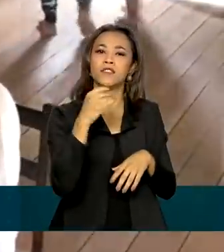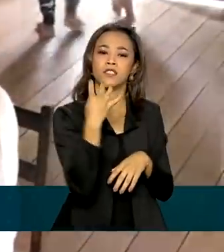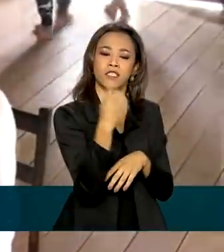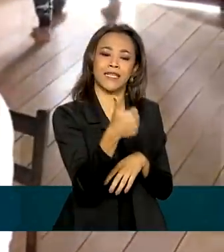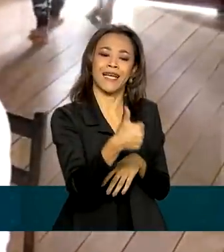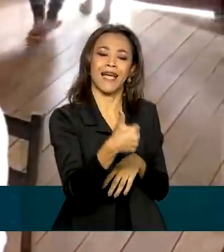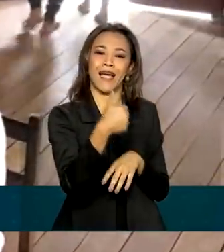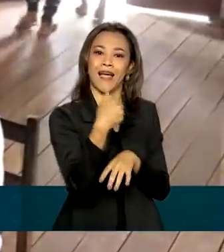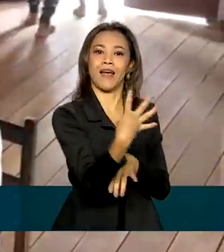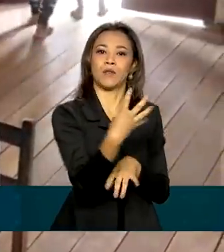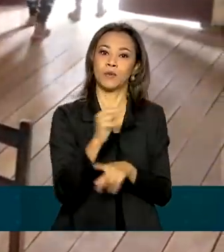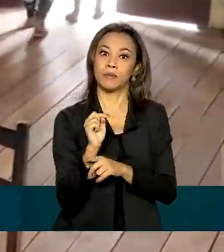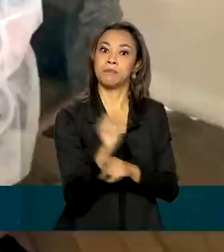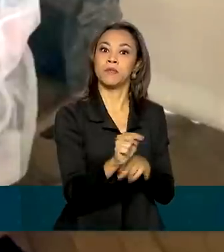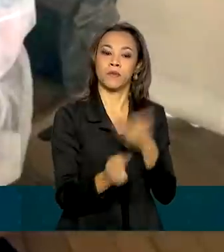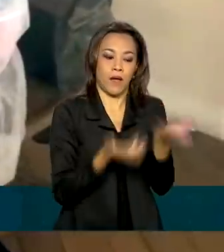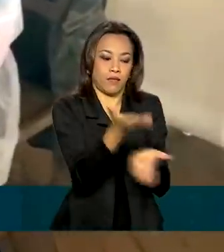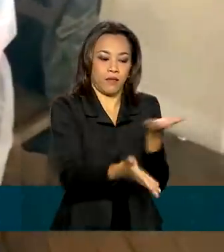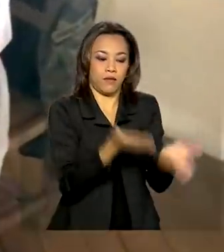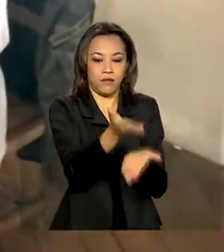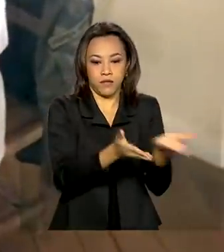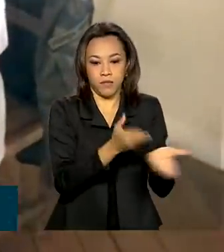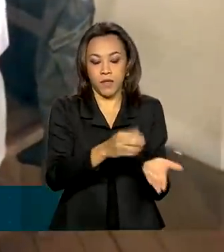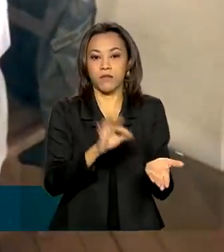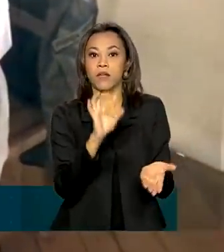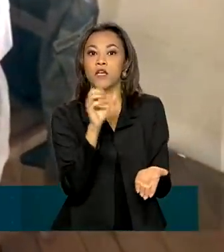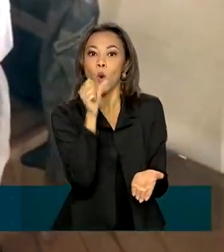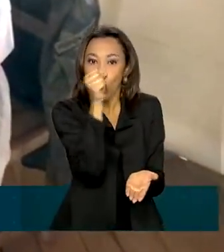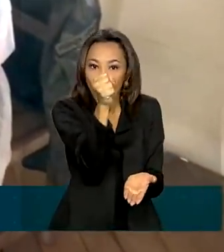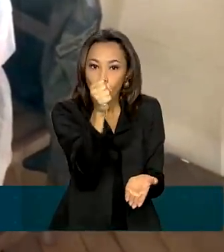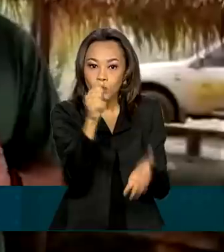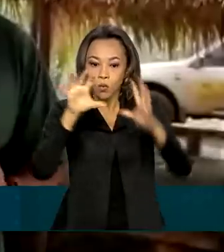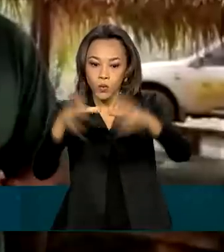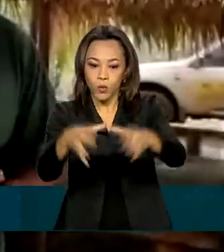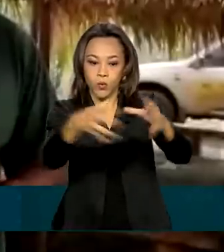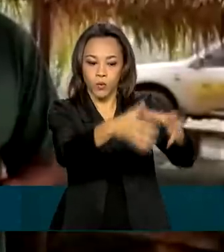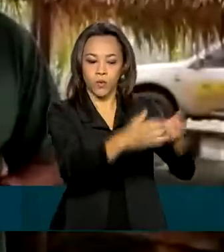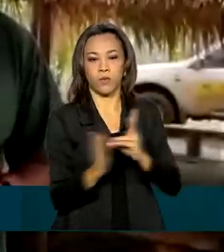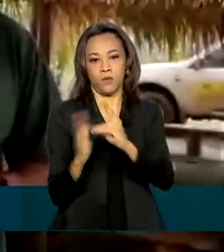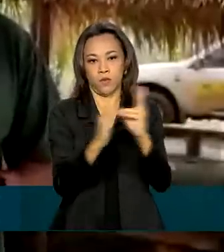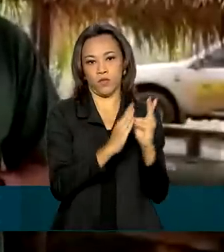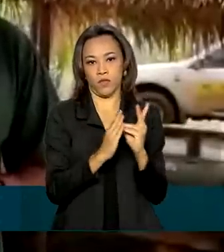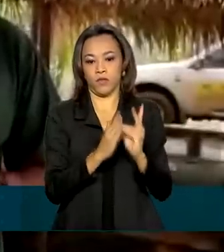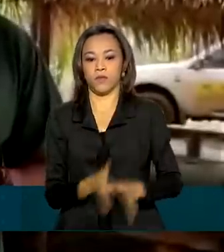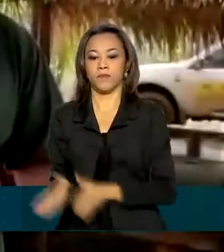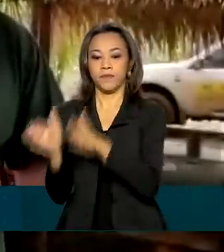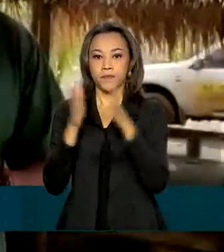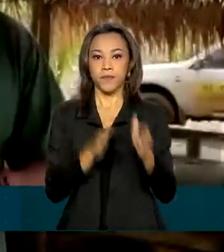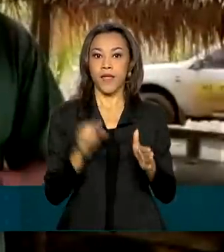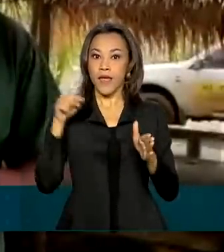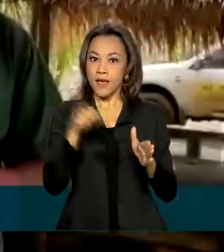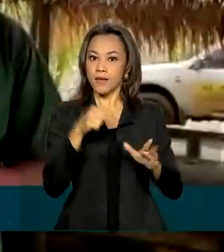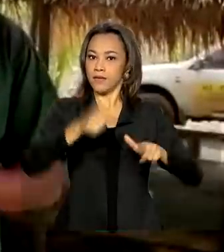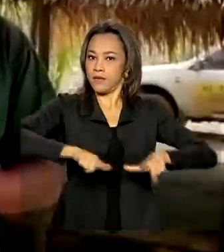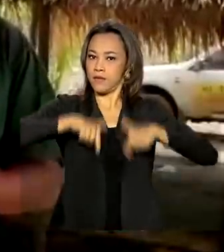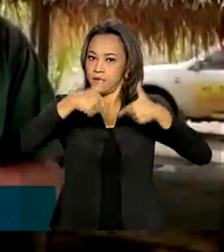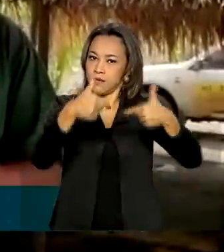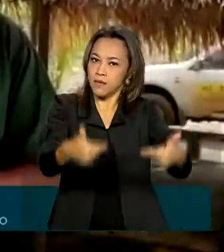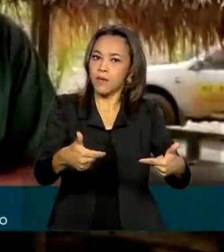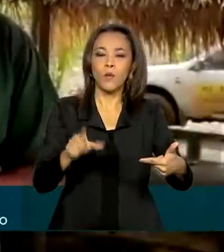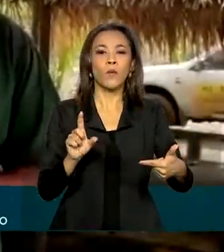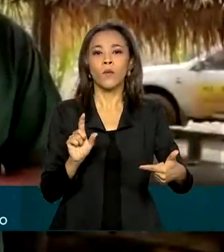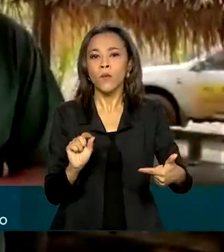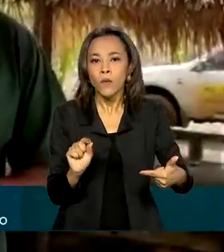14 mil atendimentos em oito aldeias da região. Essa ação vem levar